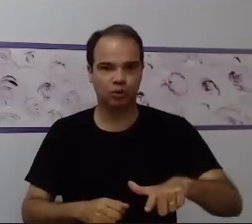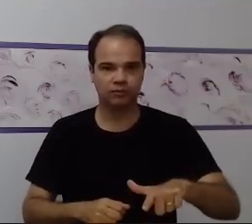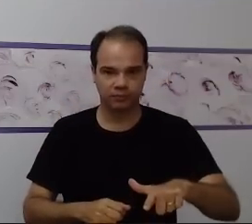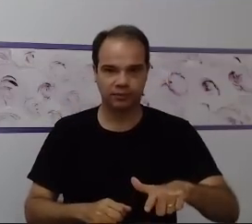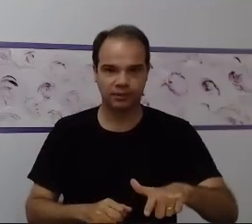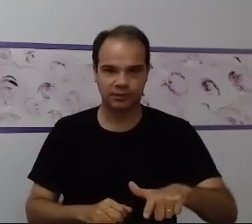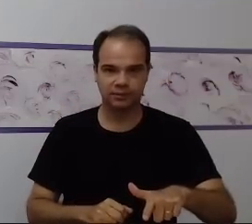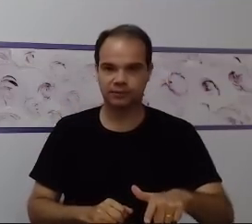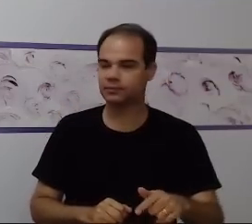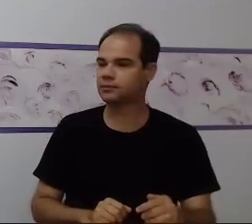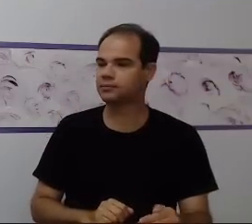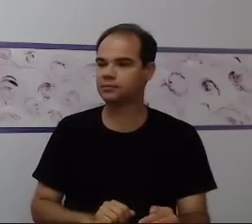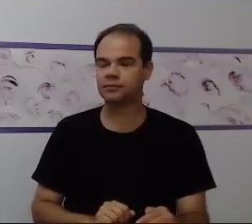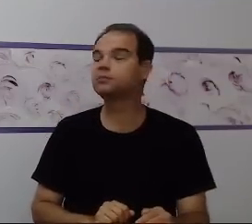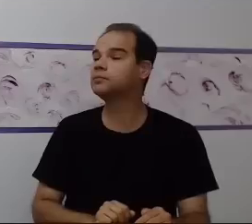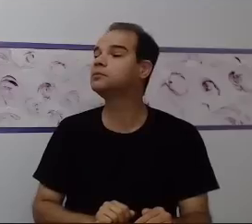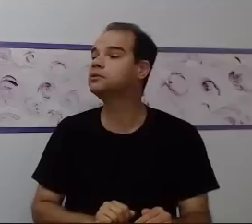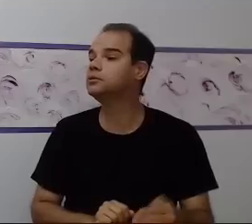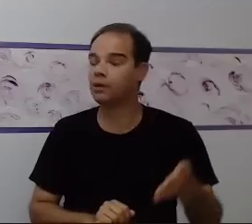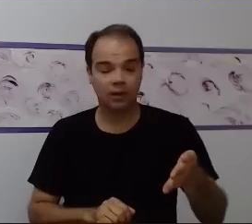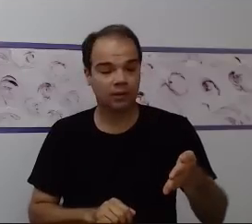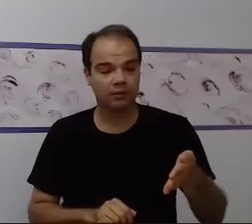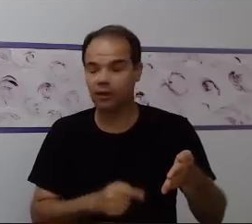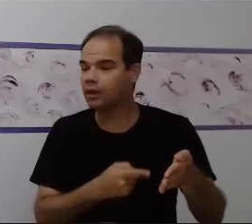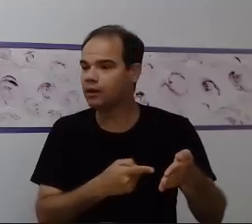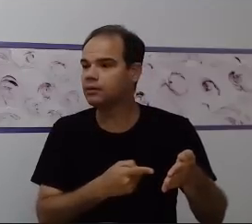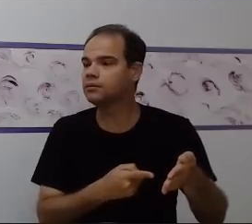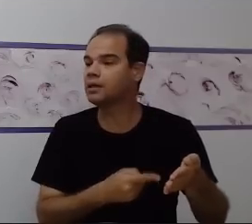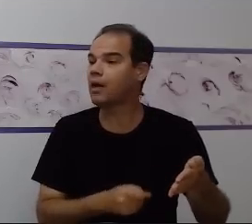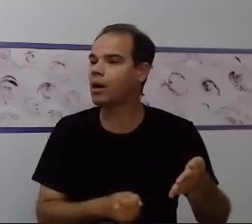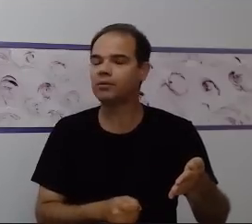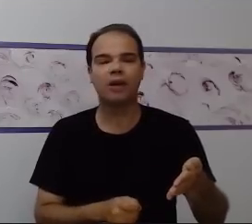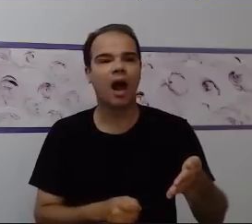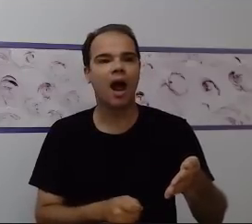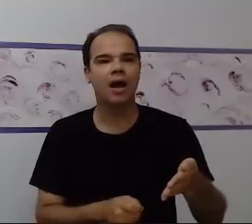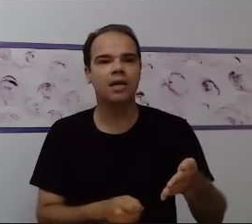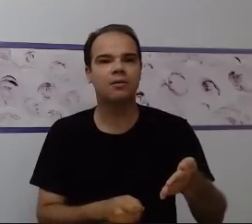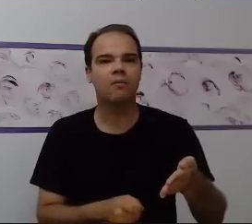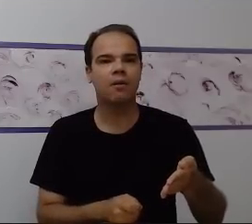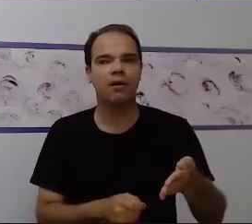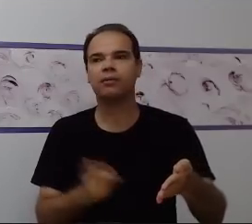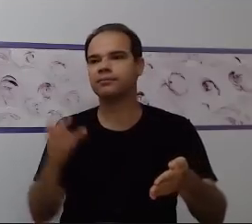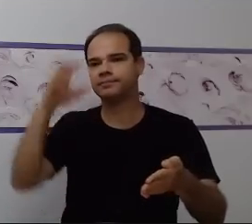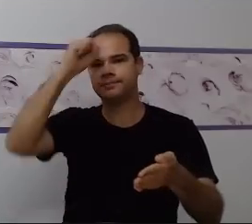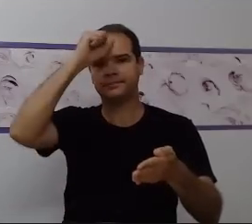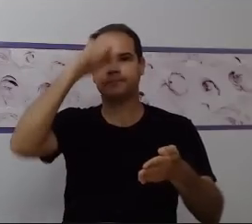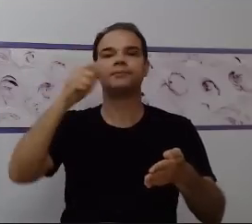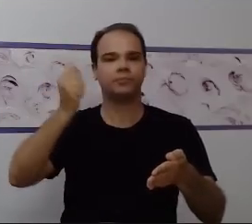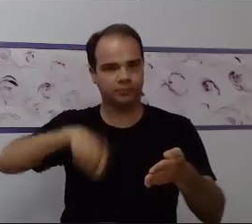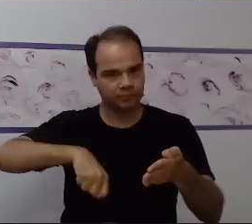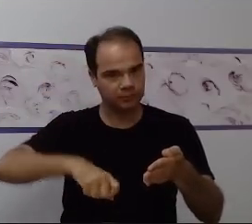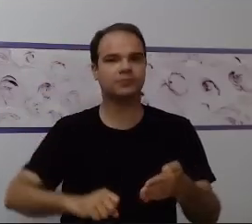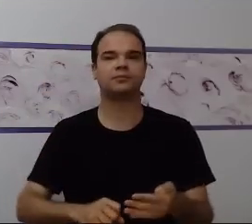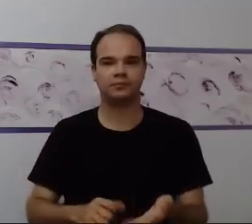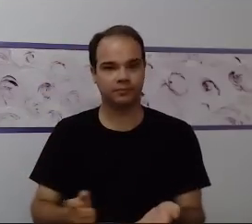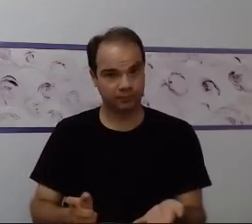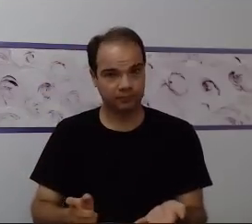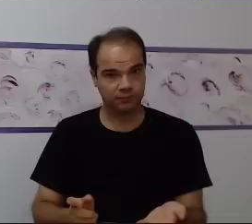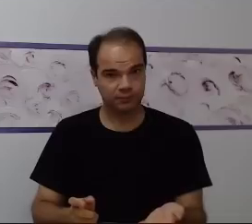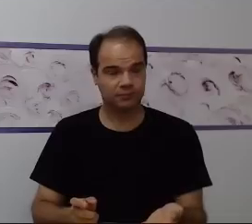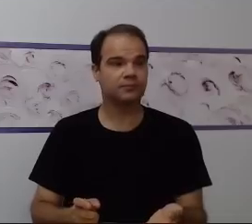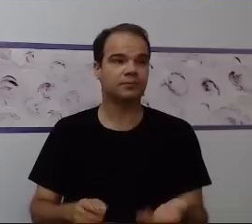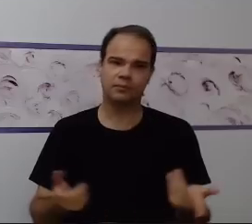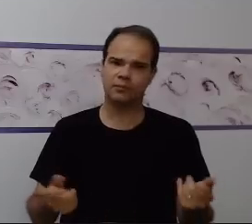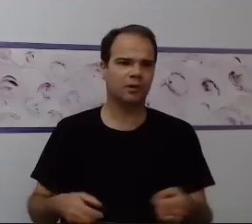minha fala, o meu comando, lembrando que as crianças com deficiência, com comprometimento cognitivo, com